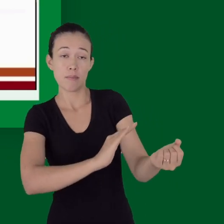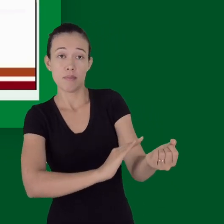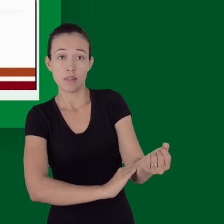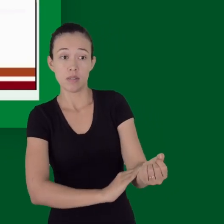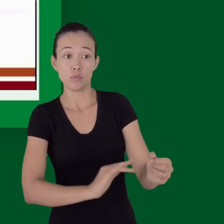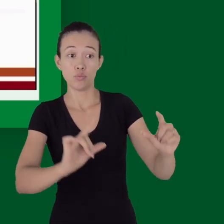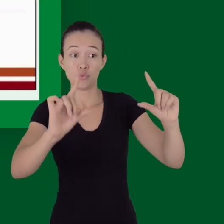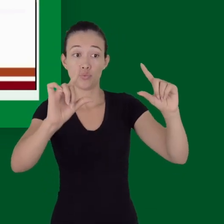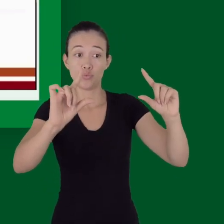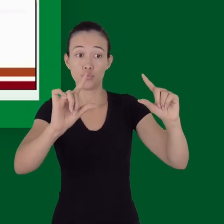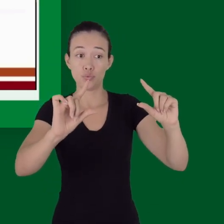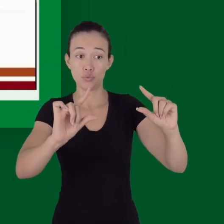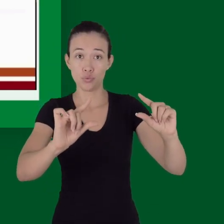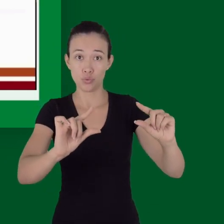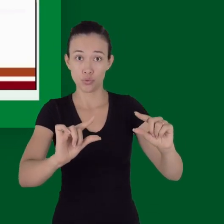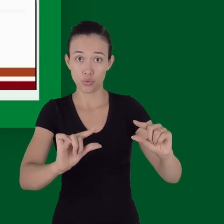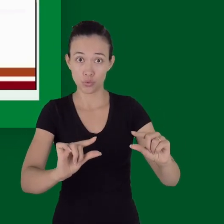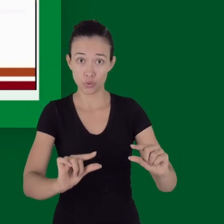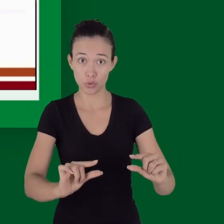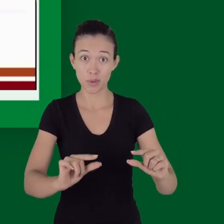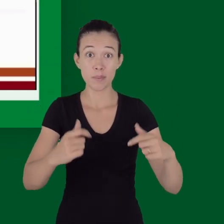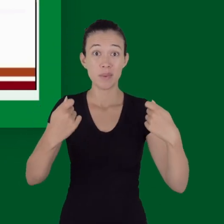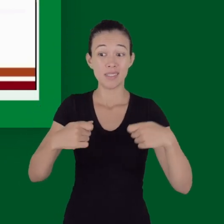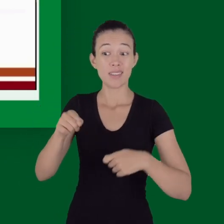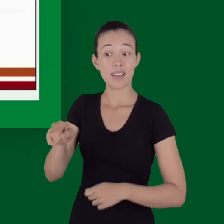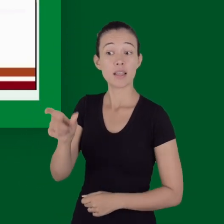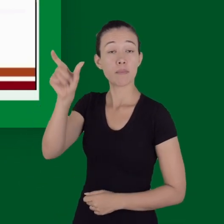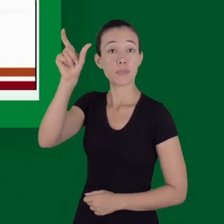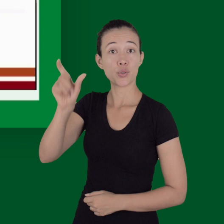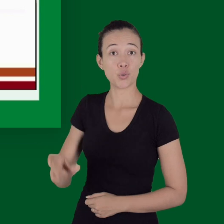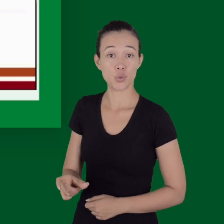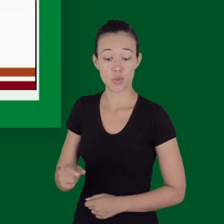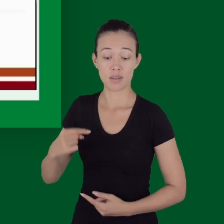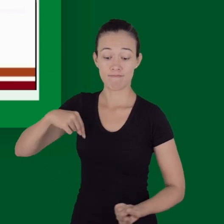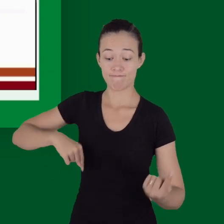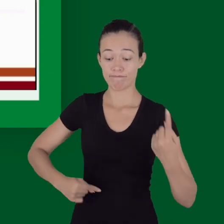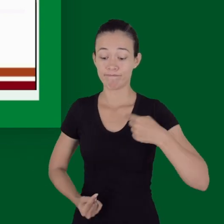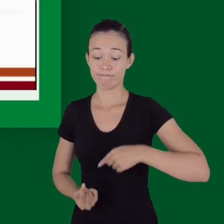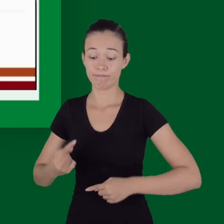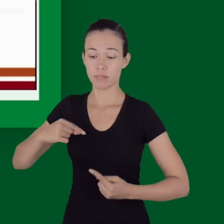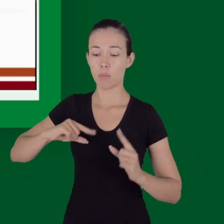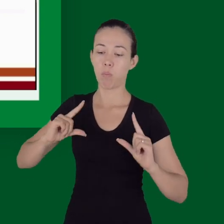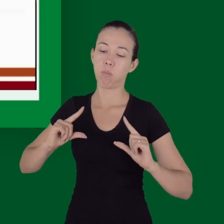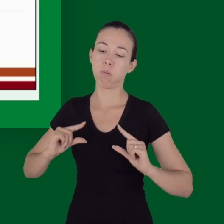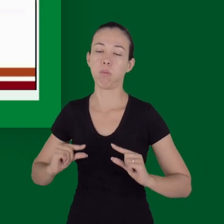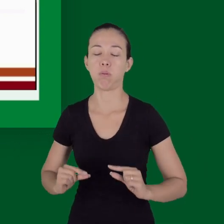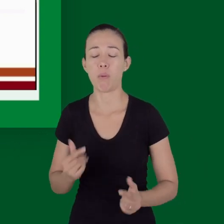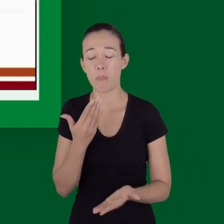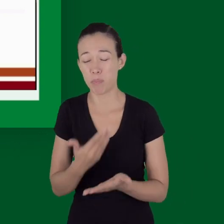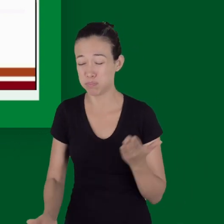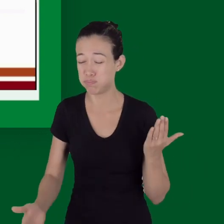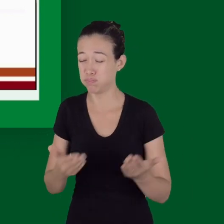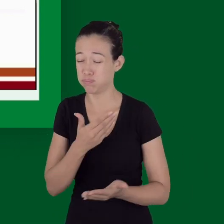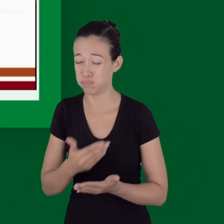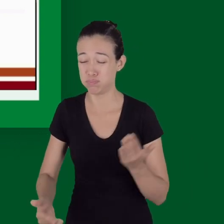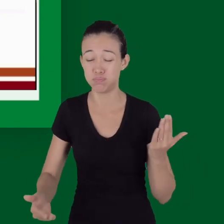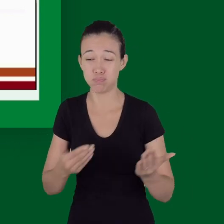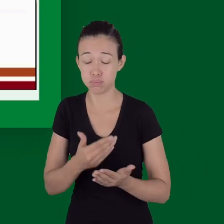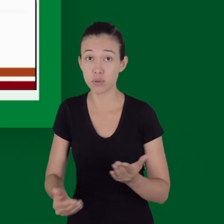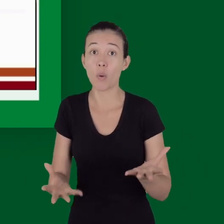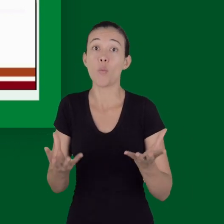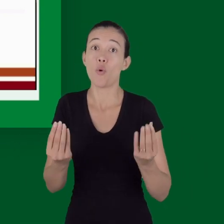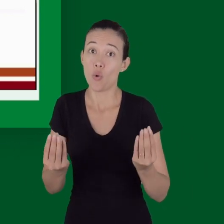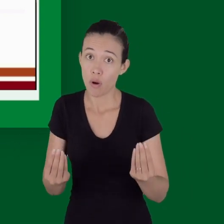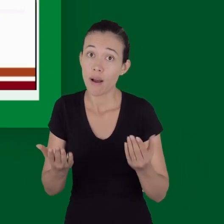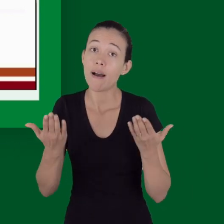a pressão, ela não começa a diminuir até que o paciente esteja profundamente hipovolêmico, né. Então, é preciso que o paciente já tenha perdido muito